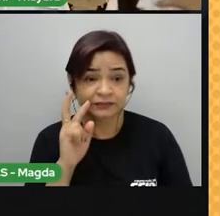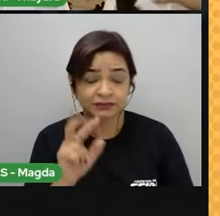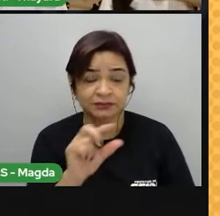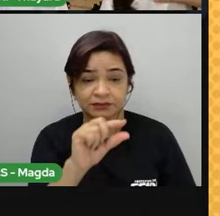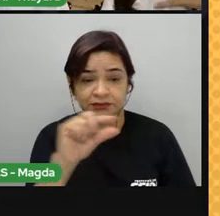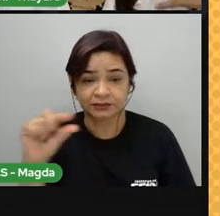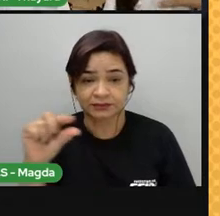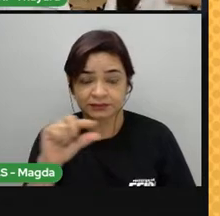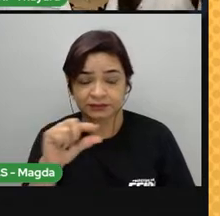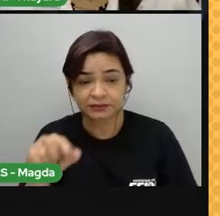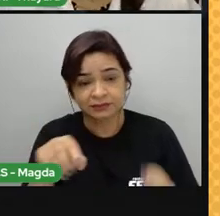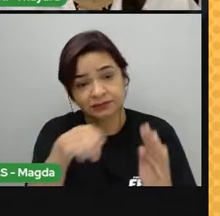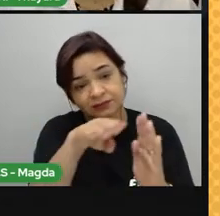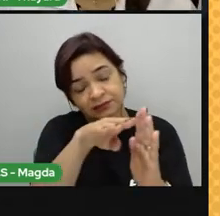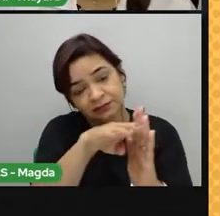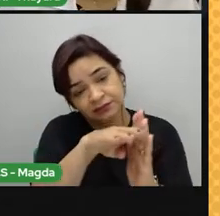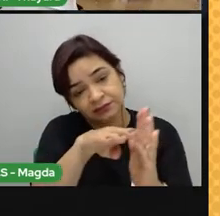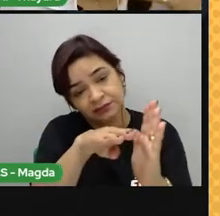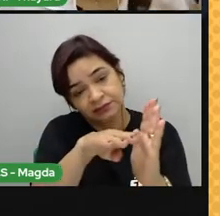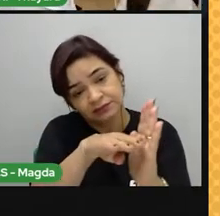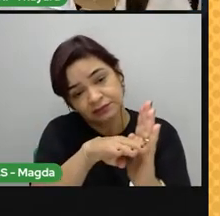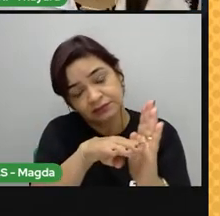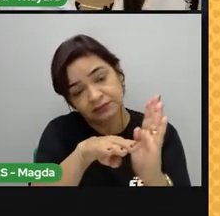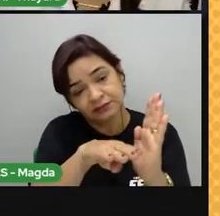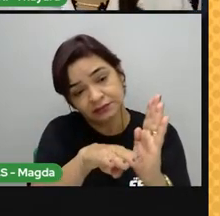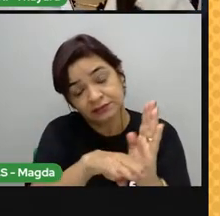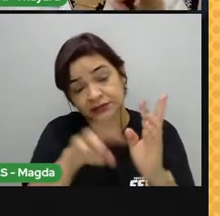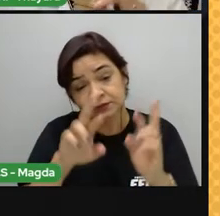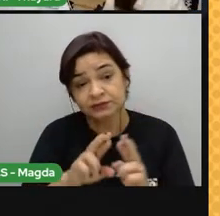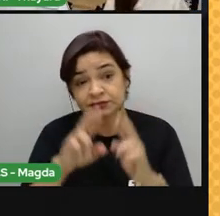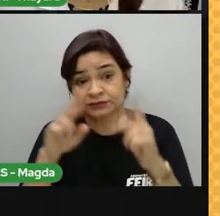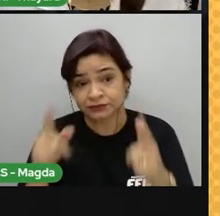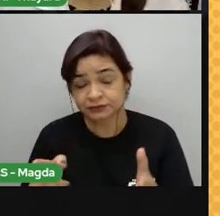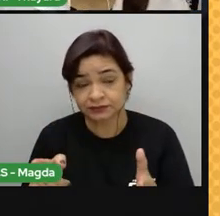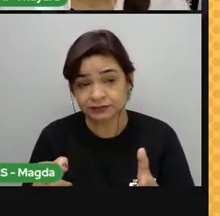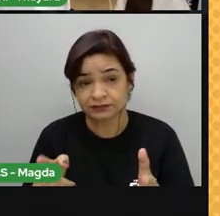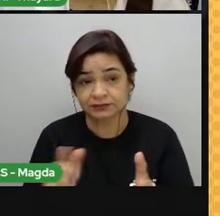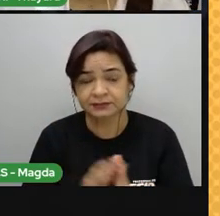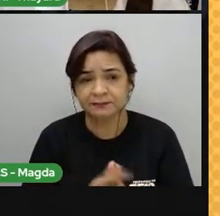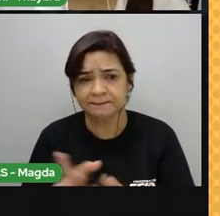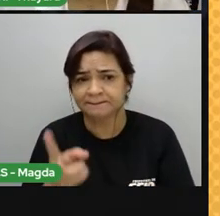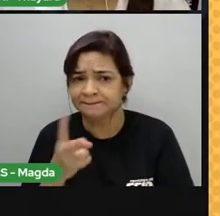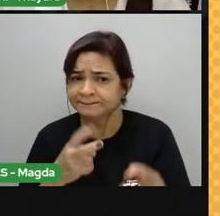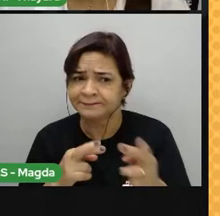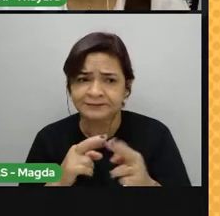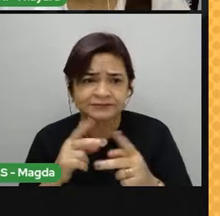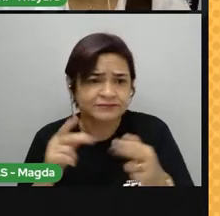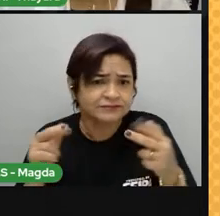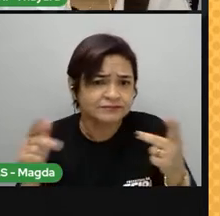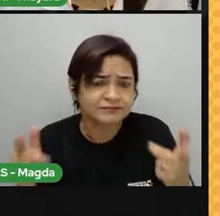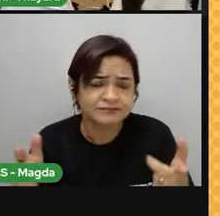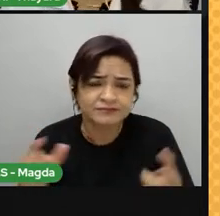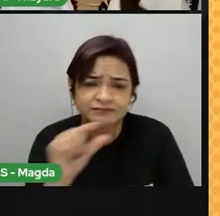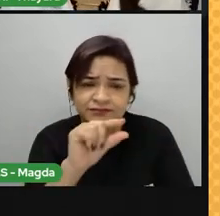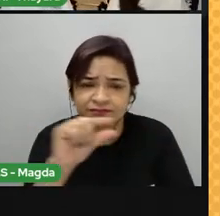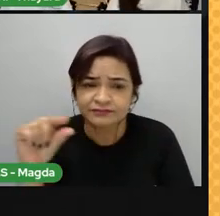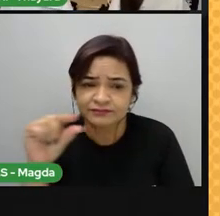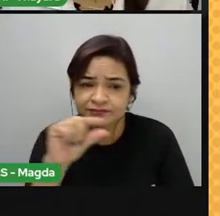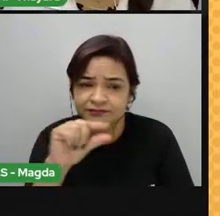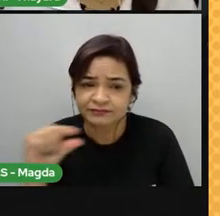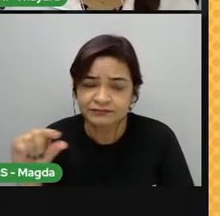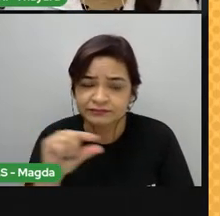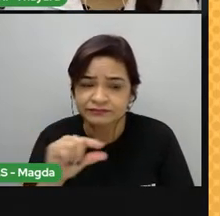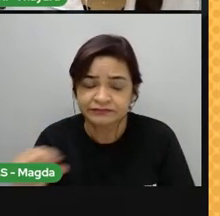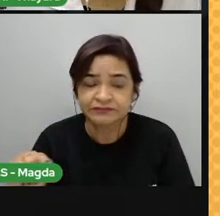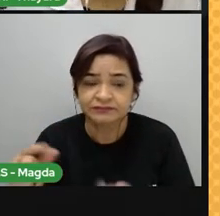uma camada de sedimento diferente, um processo diferente. Por isso que a gente vê várias listrazinhas na rocha sedimentar.